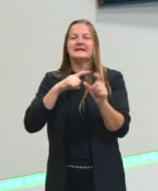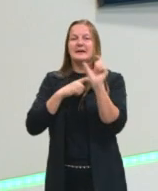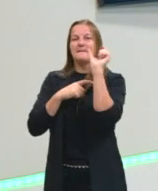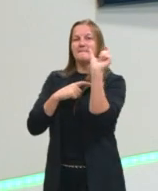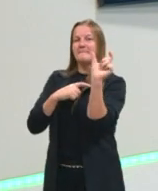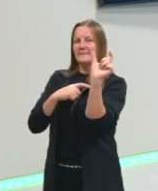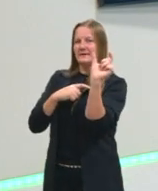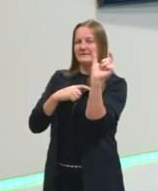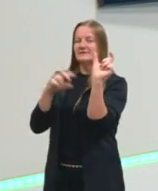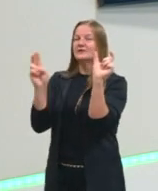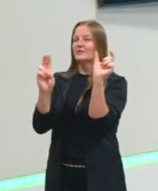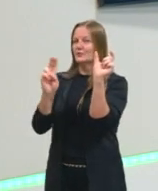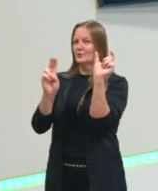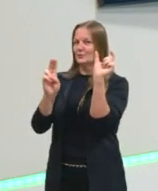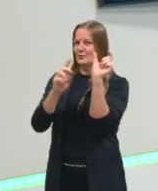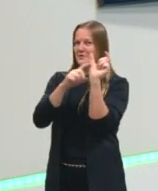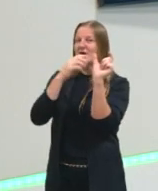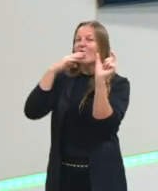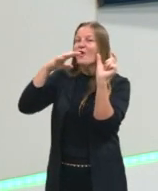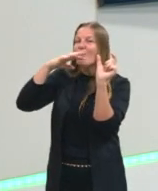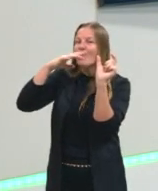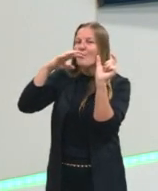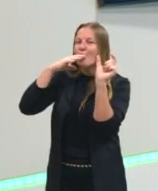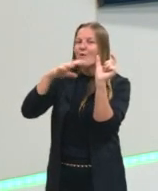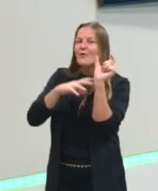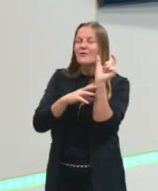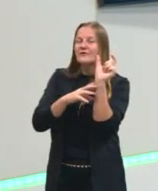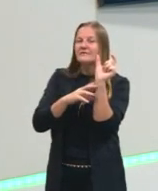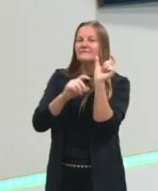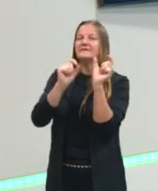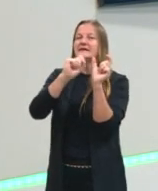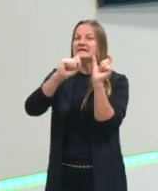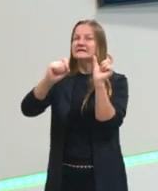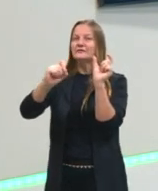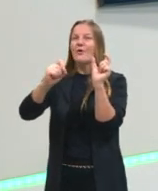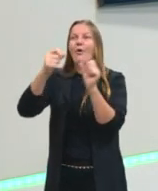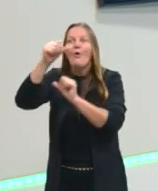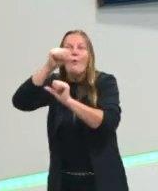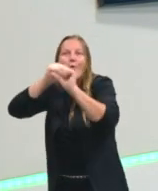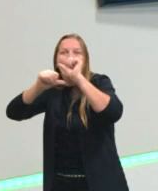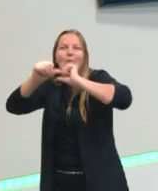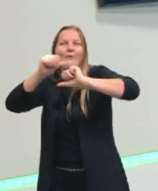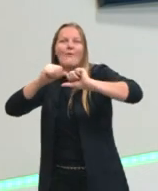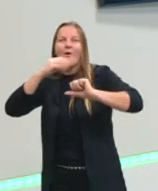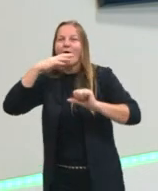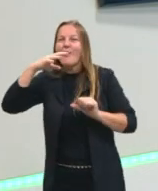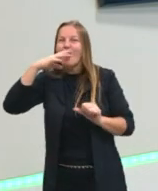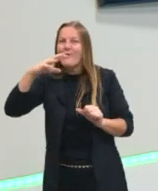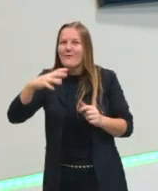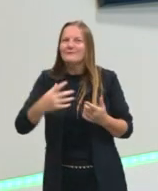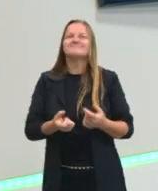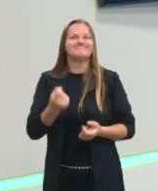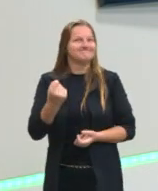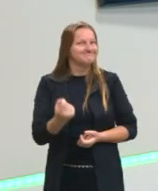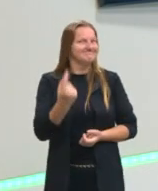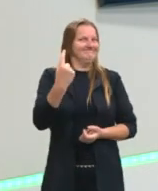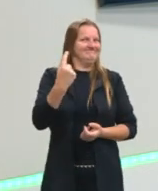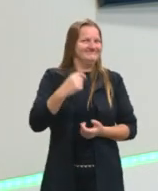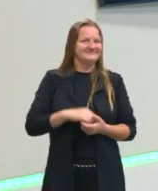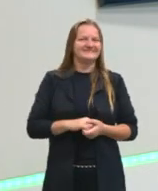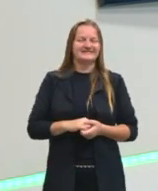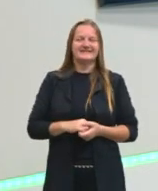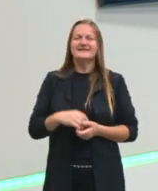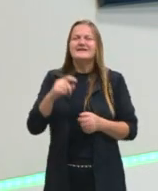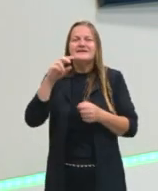nomes de cores escritos em outras cores, né? E a ideia aqui